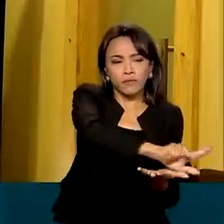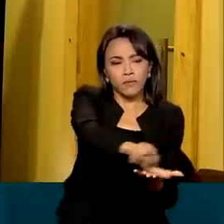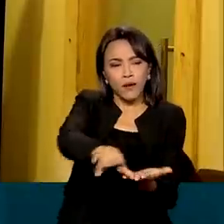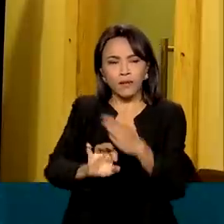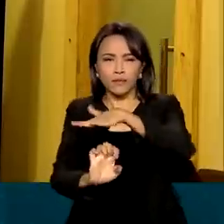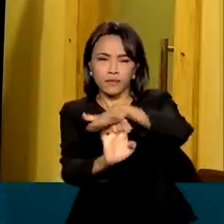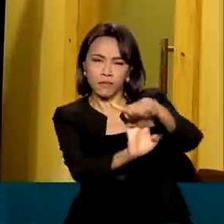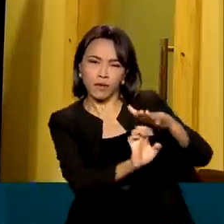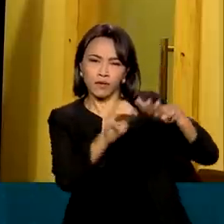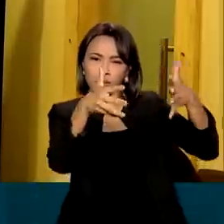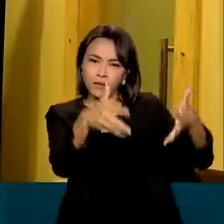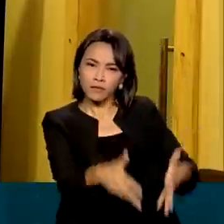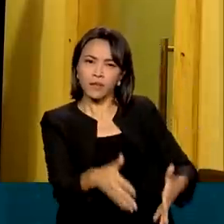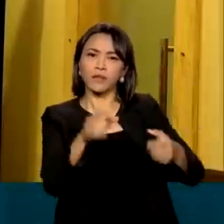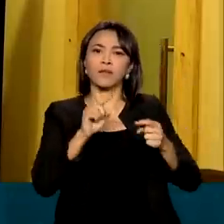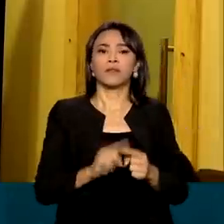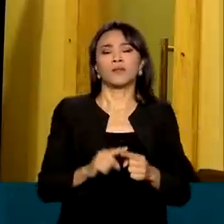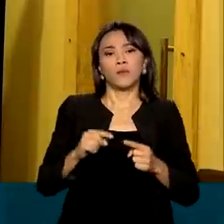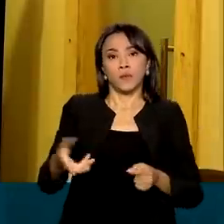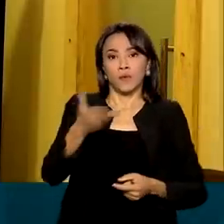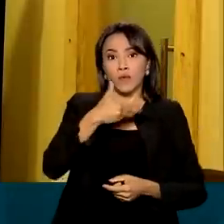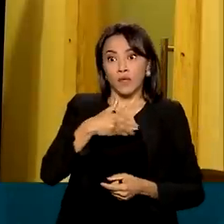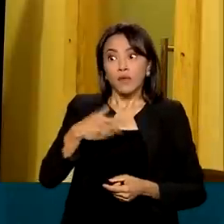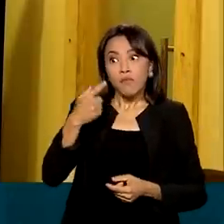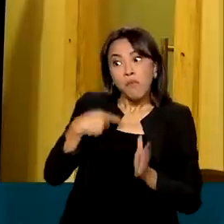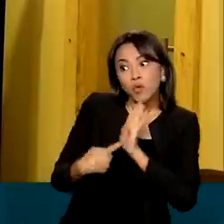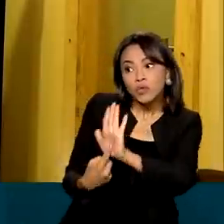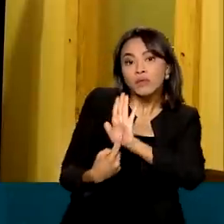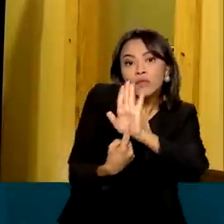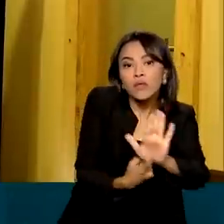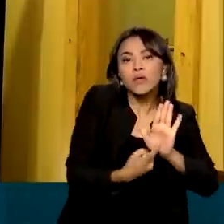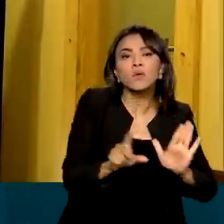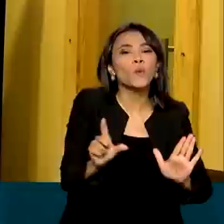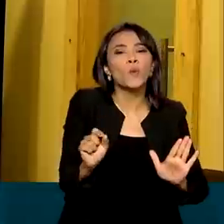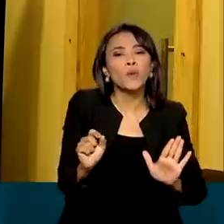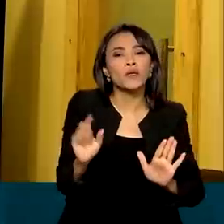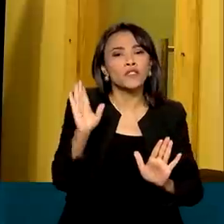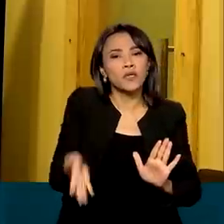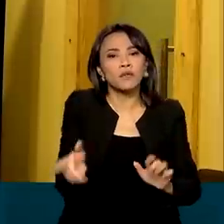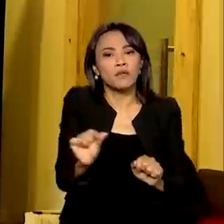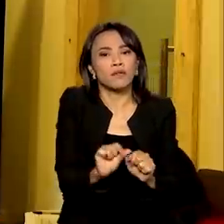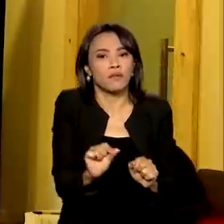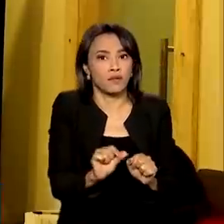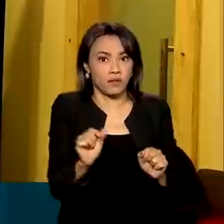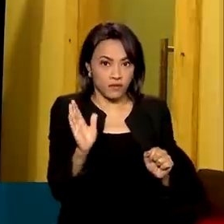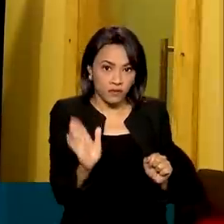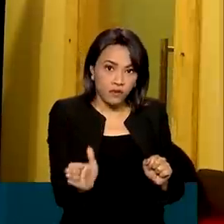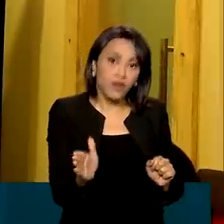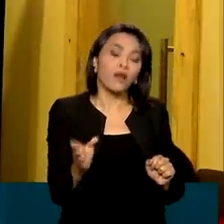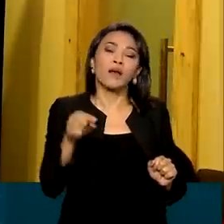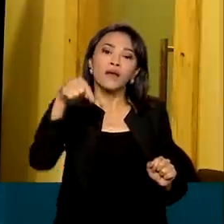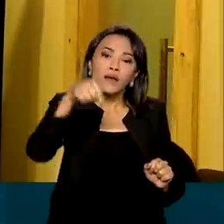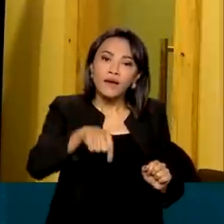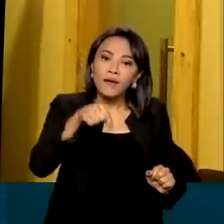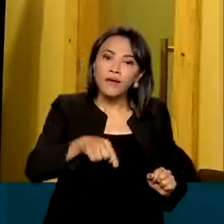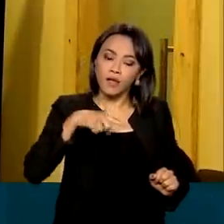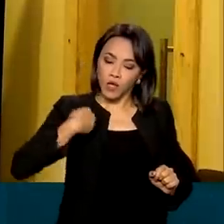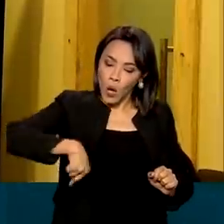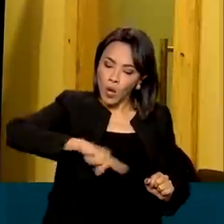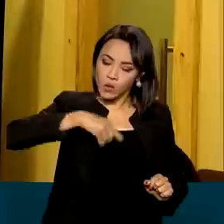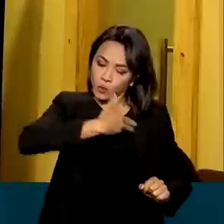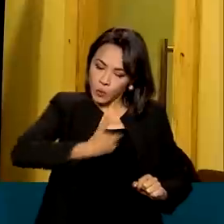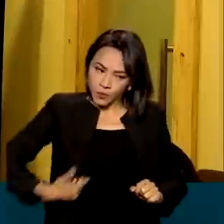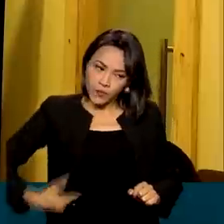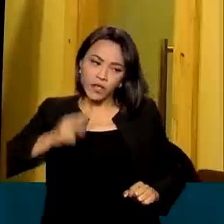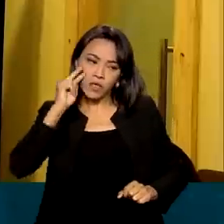participando em peso, contribuindo, mostrando o que tem sido feito e também aqui nos fazendo, a gente aqui como gestores públicos, a gente